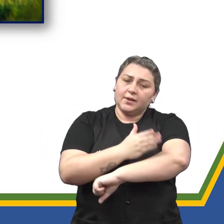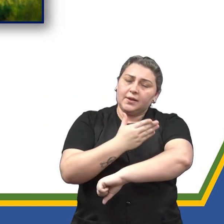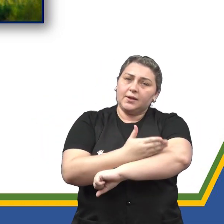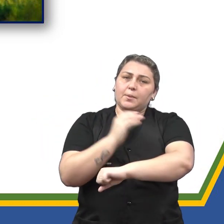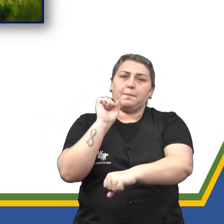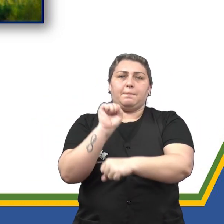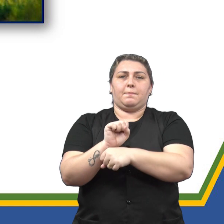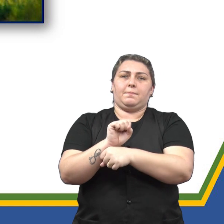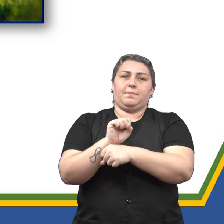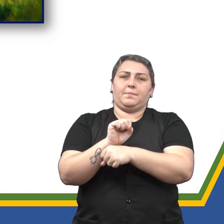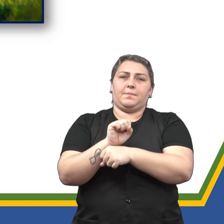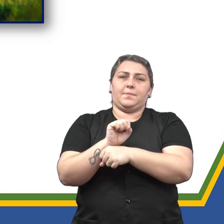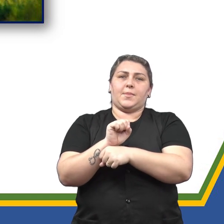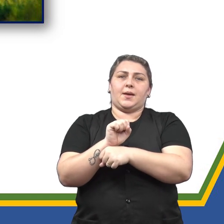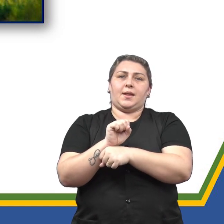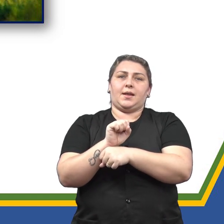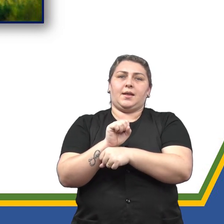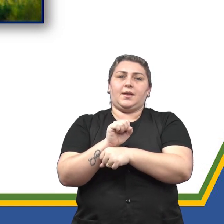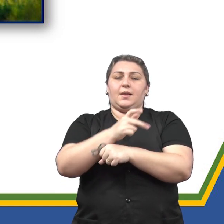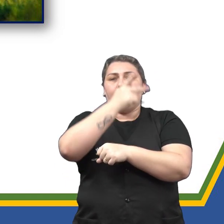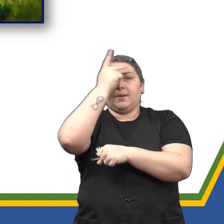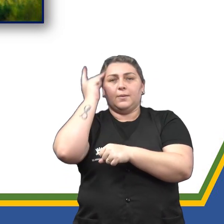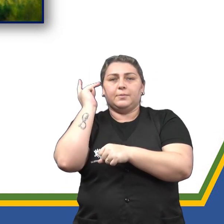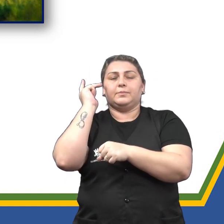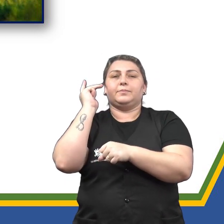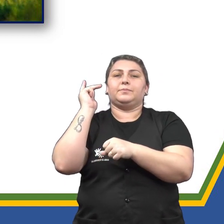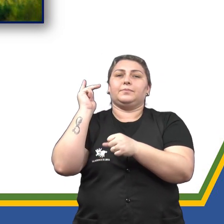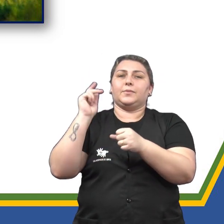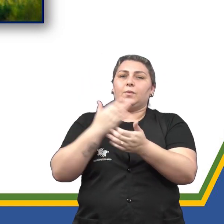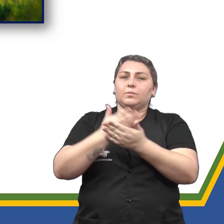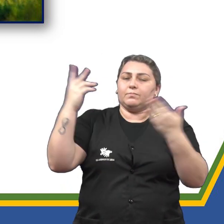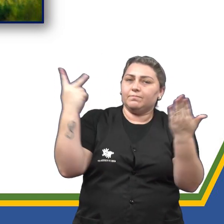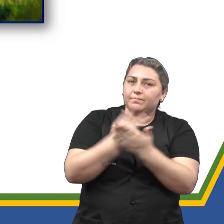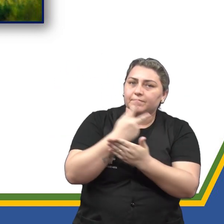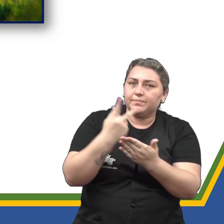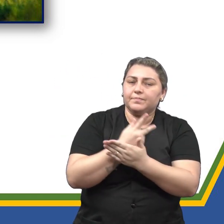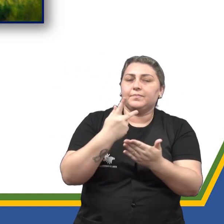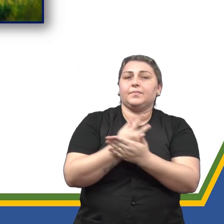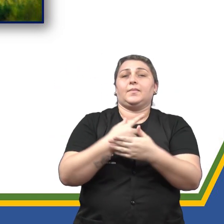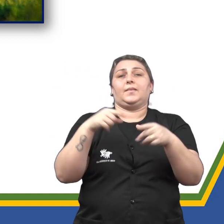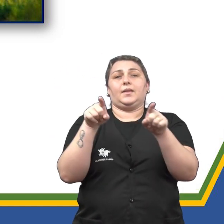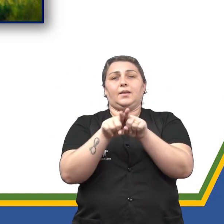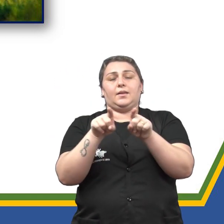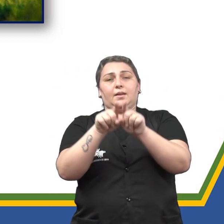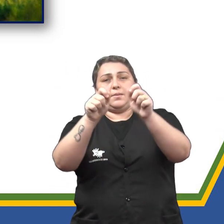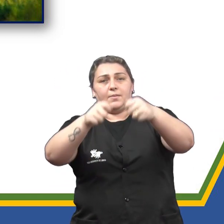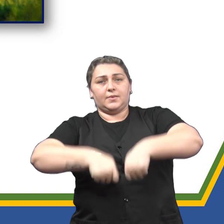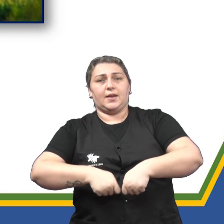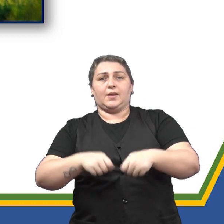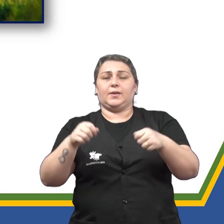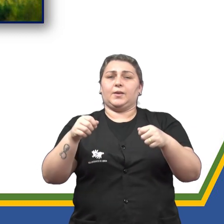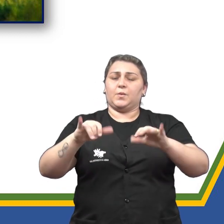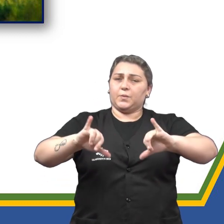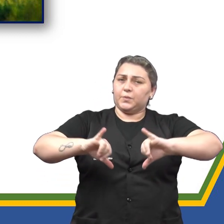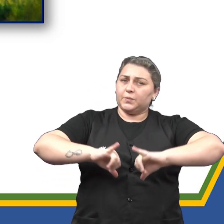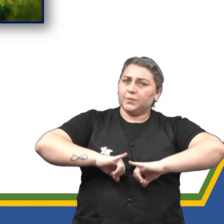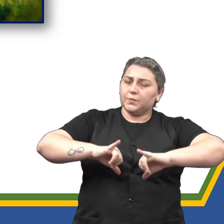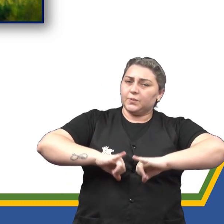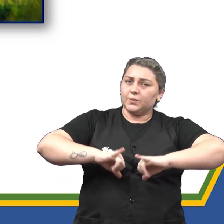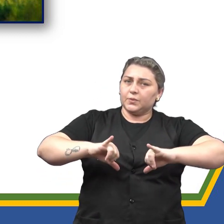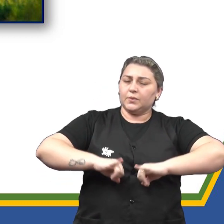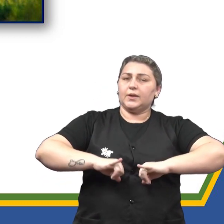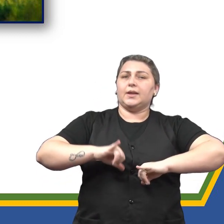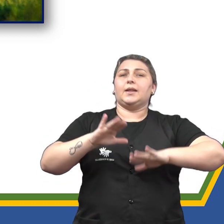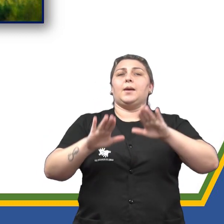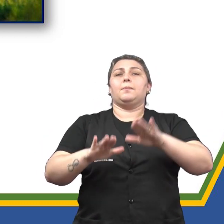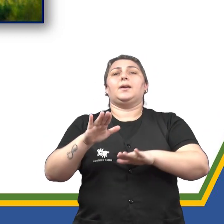interrompido. A avançada idade também contribui para o declínio das mesmas. Elas sofrem variações de acordo com